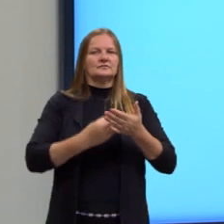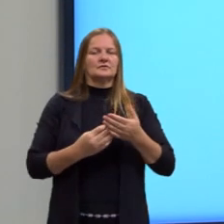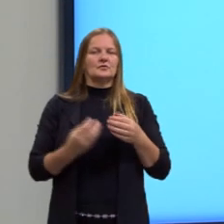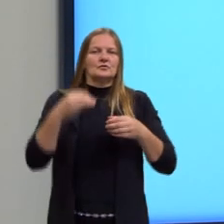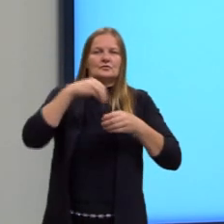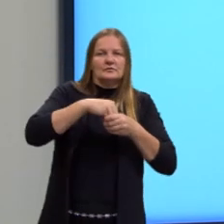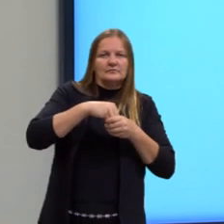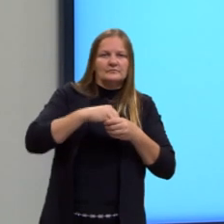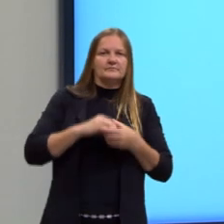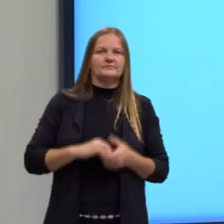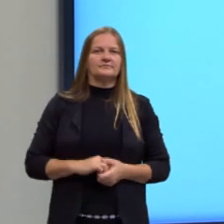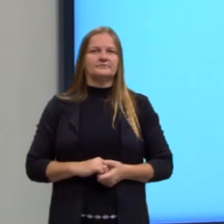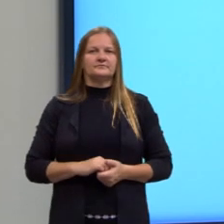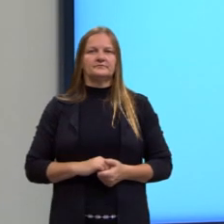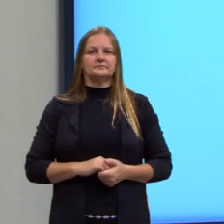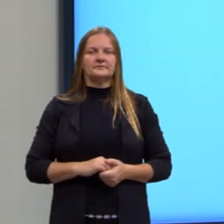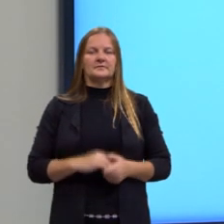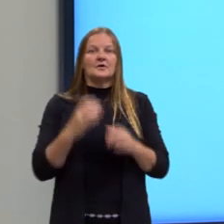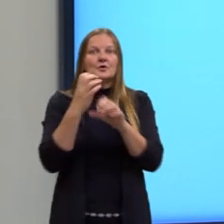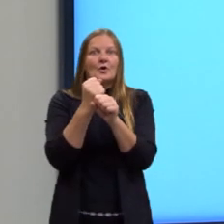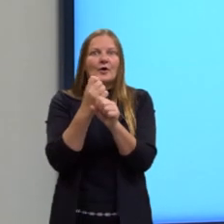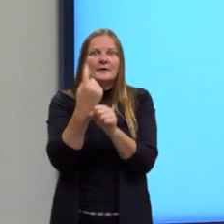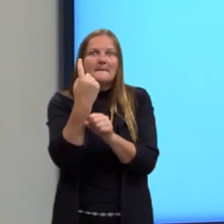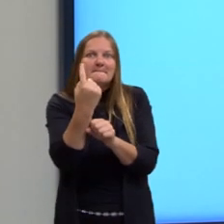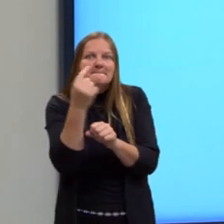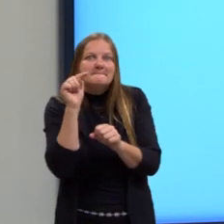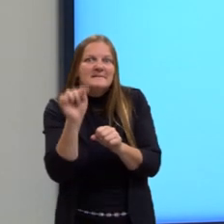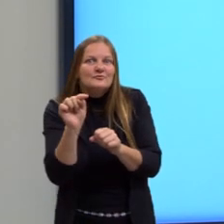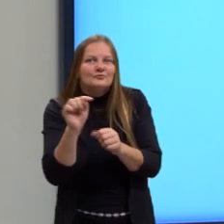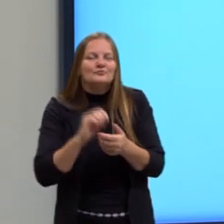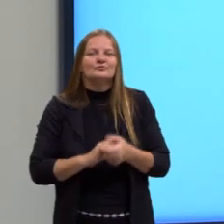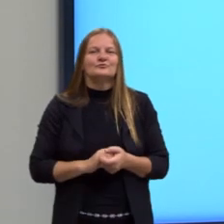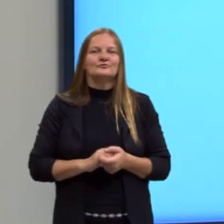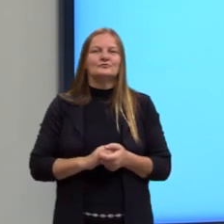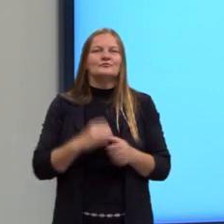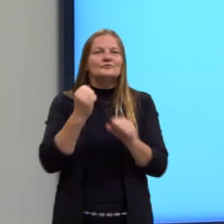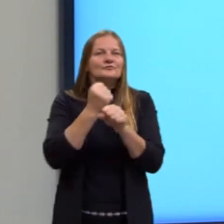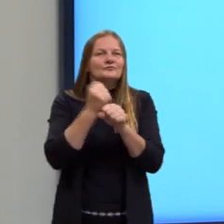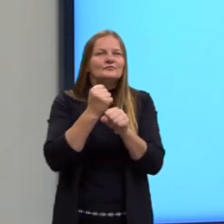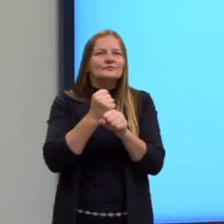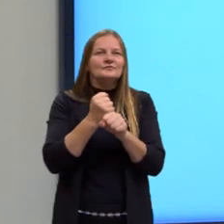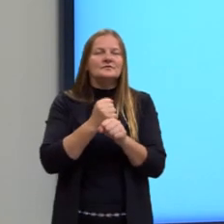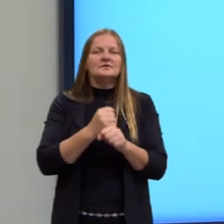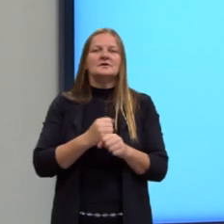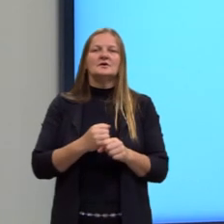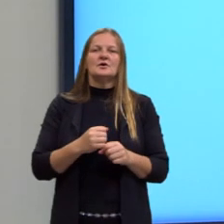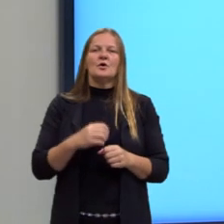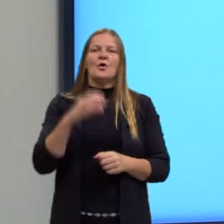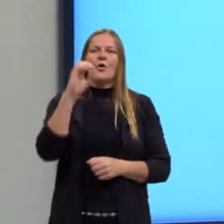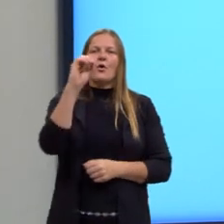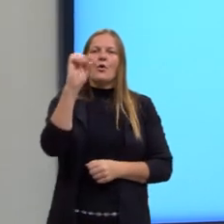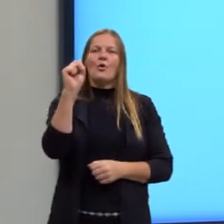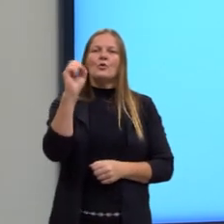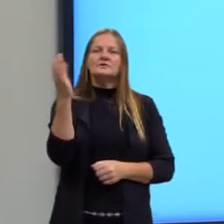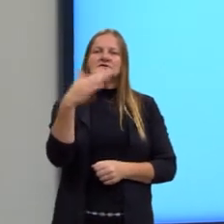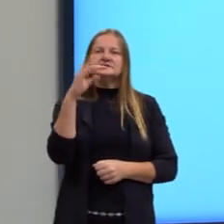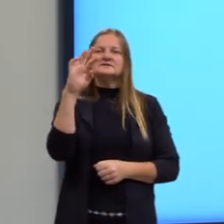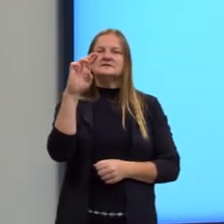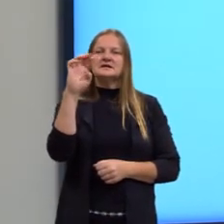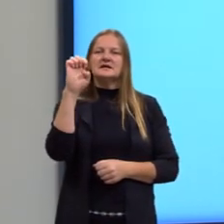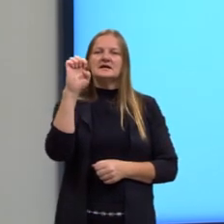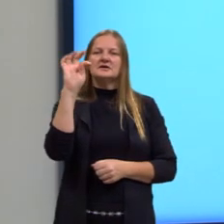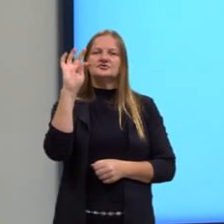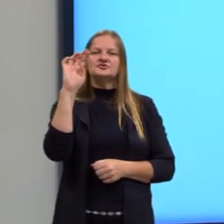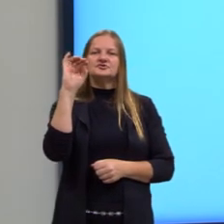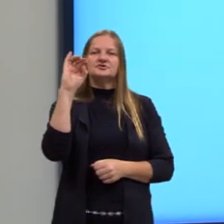redação. Redação, nota mil. Em sua obra, Os Retirantes, reparem,